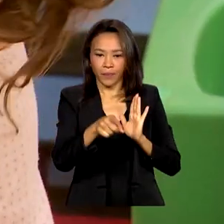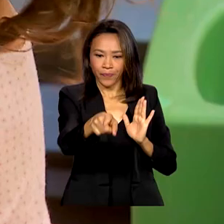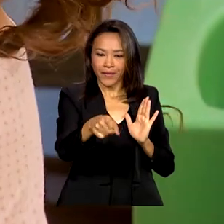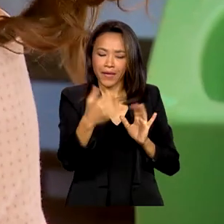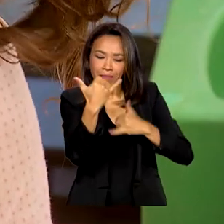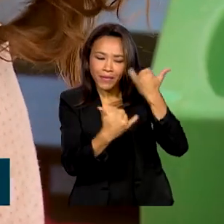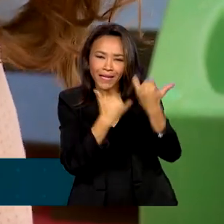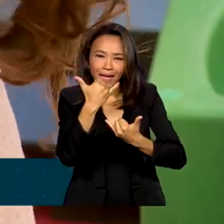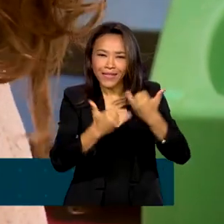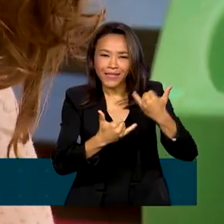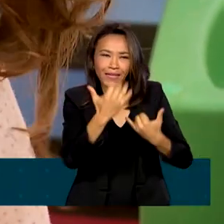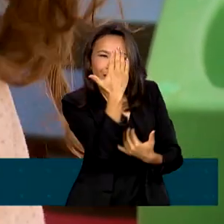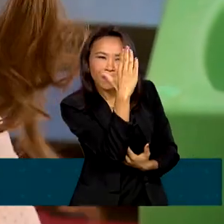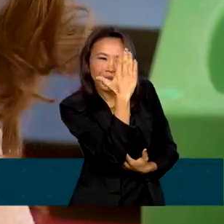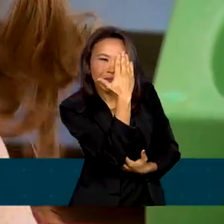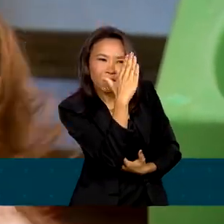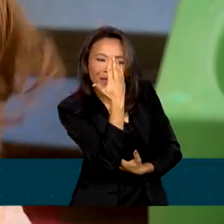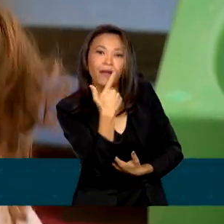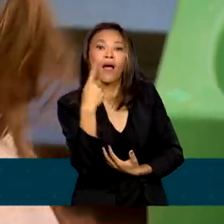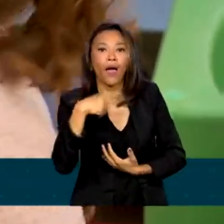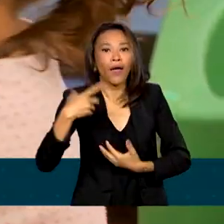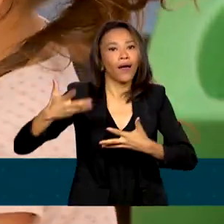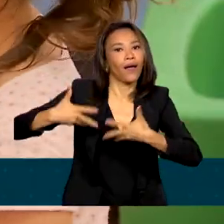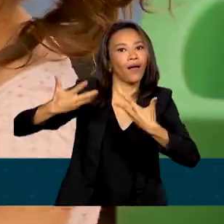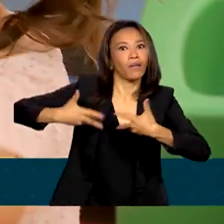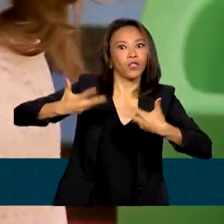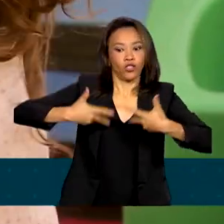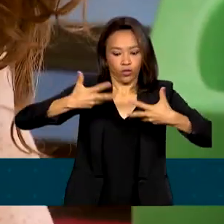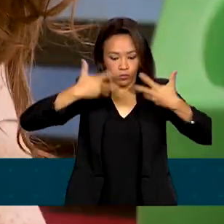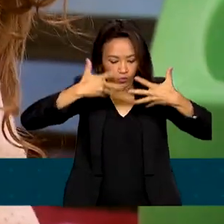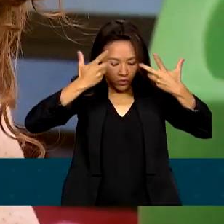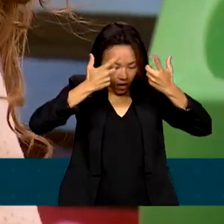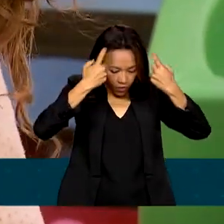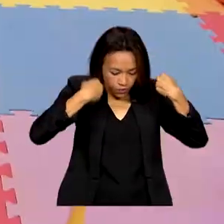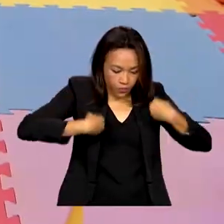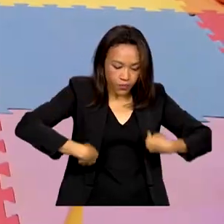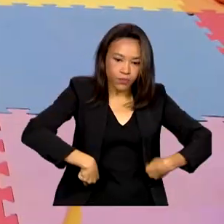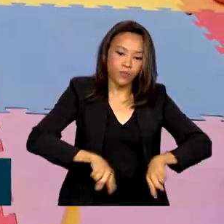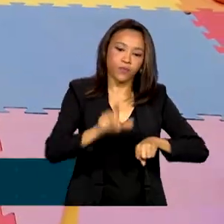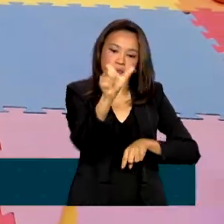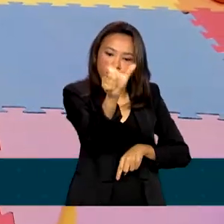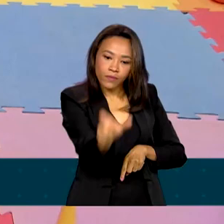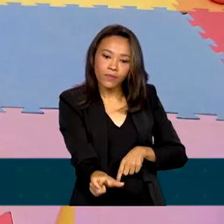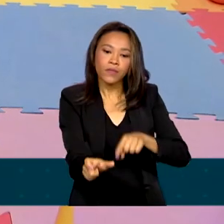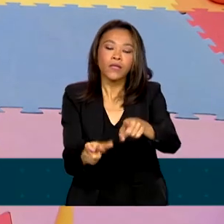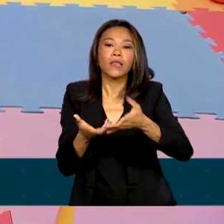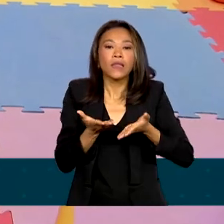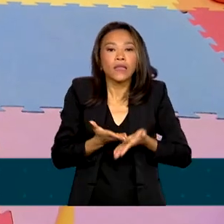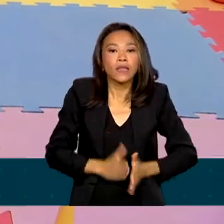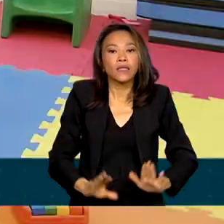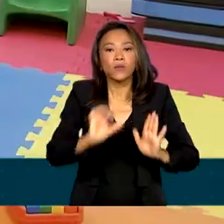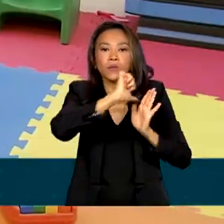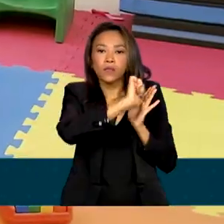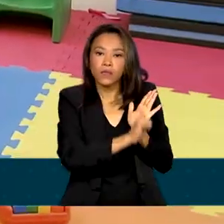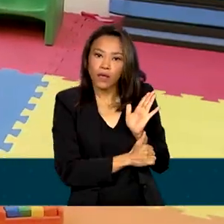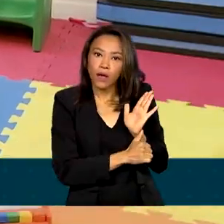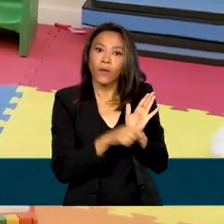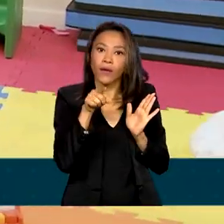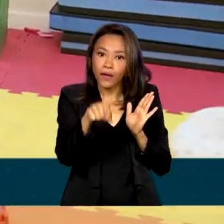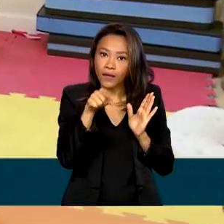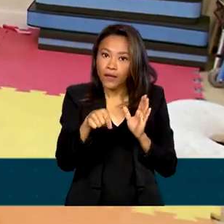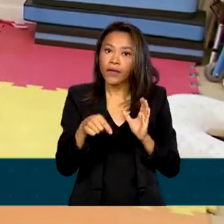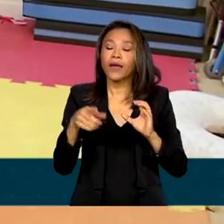espelho são parte das atividades para estimular o desenvolvimento da Emily, que nasceu com Síndrome de Down, uma condição